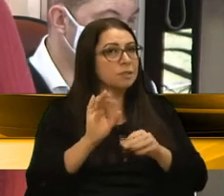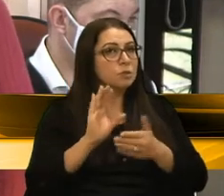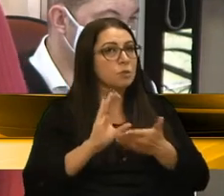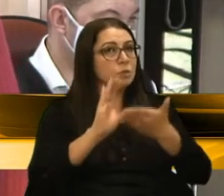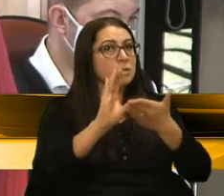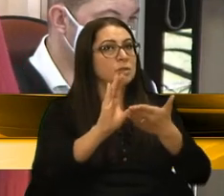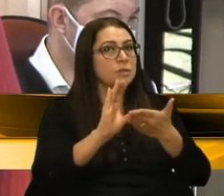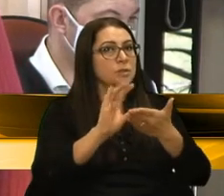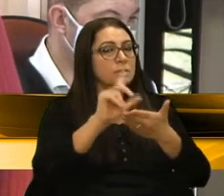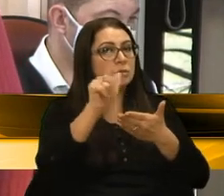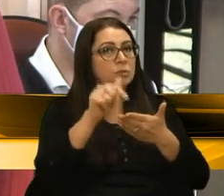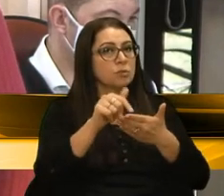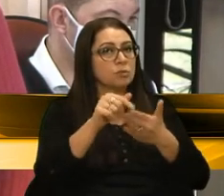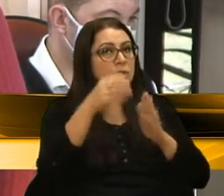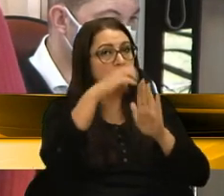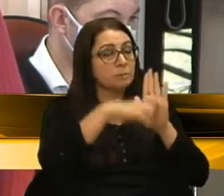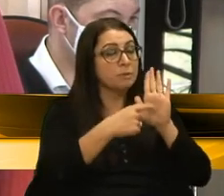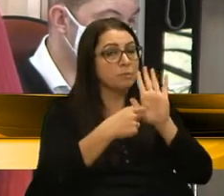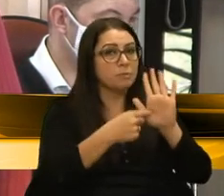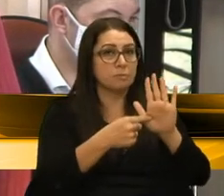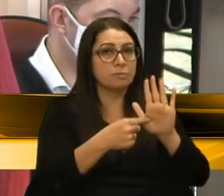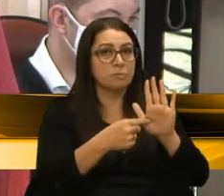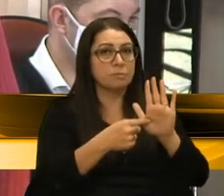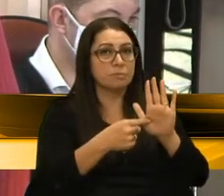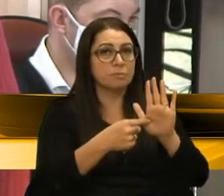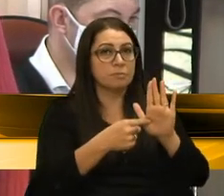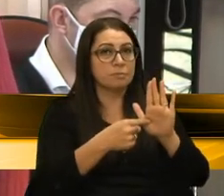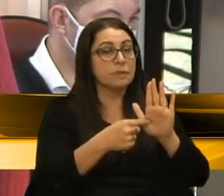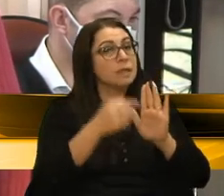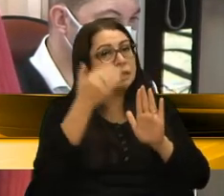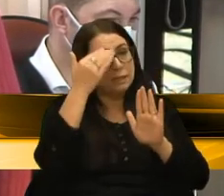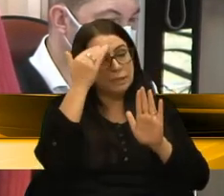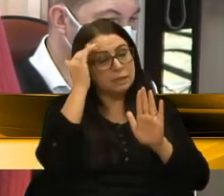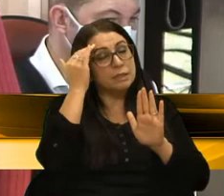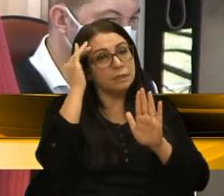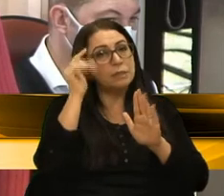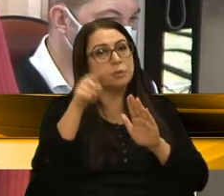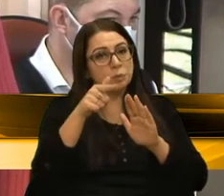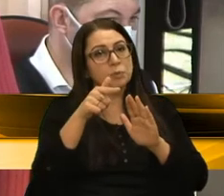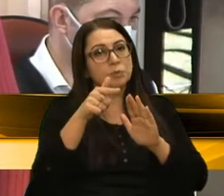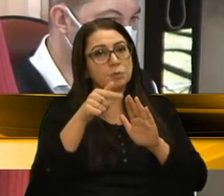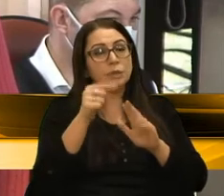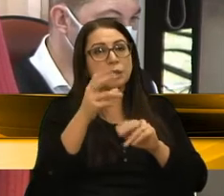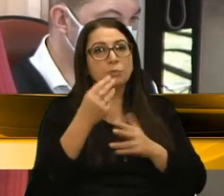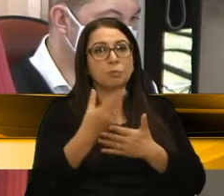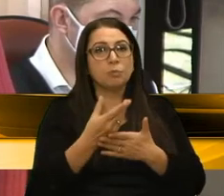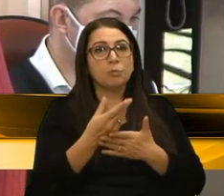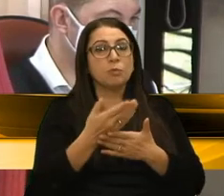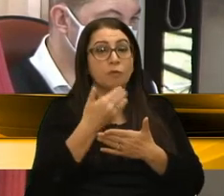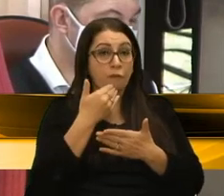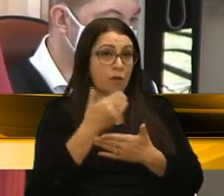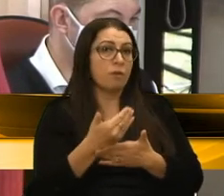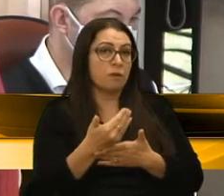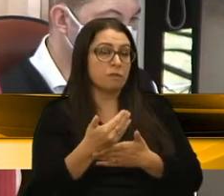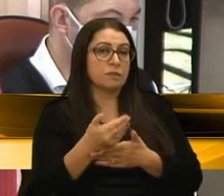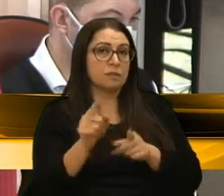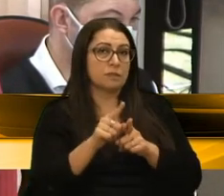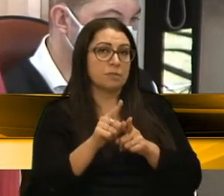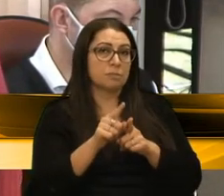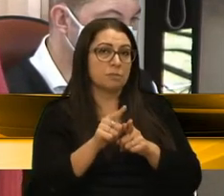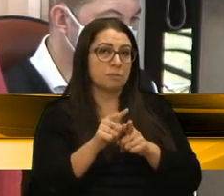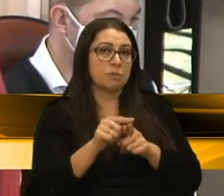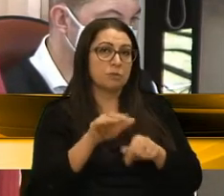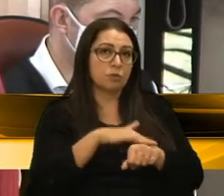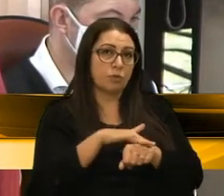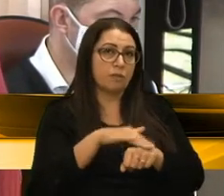a partir das nossas emendas apresentadas, entenderam que são favoráveis, inclusive, a essas emendas. A gente